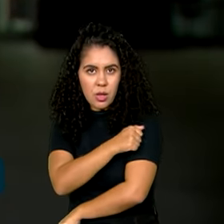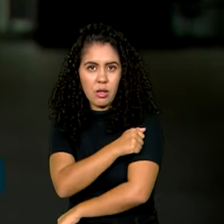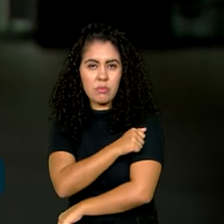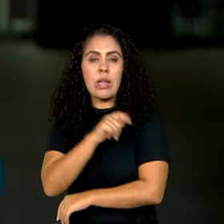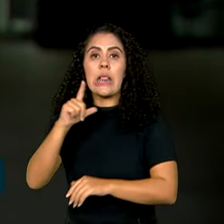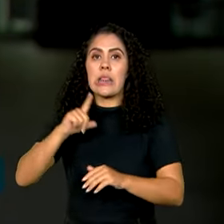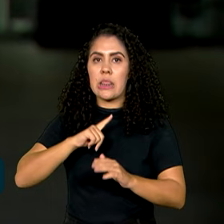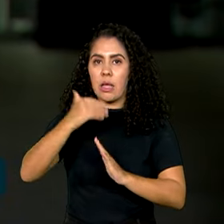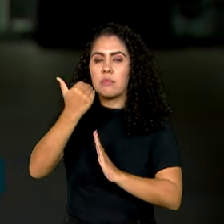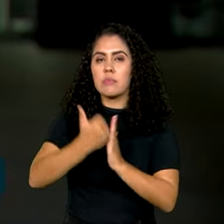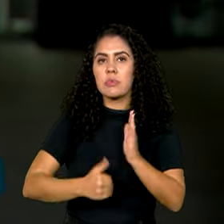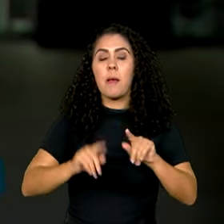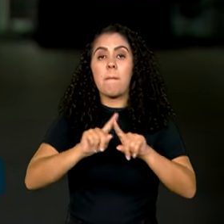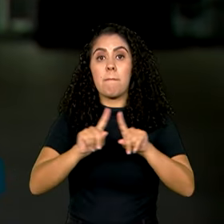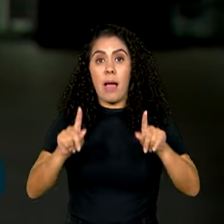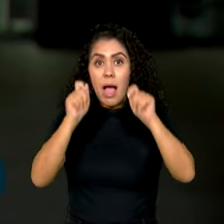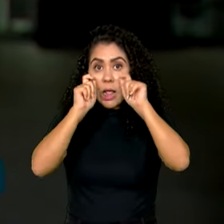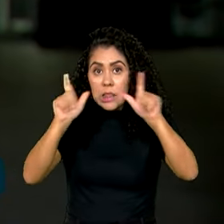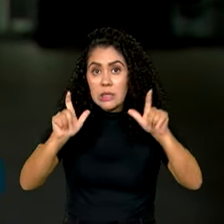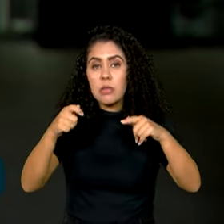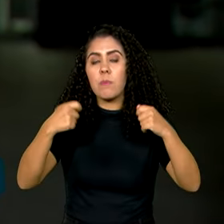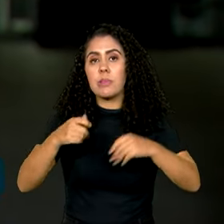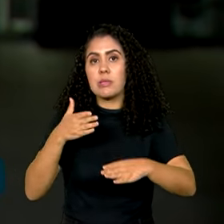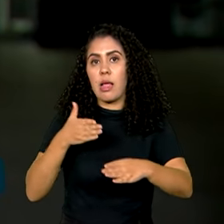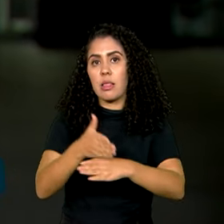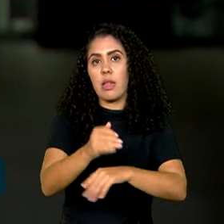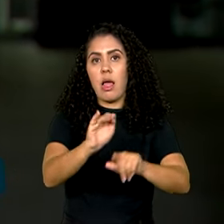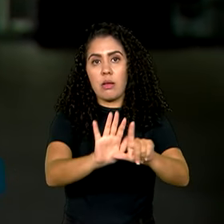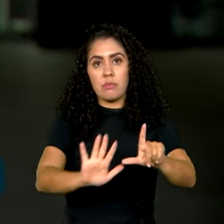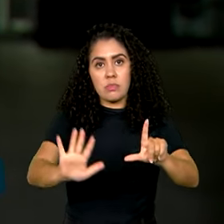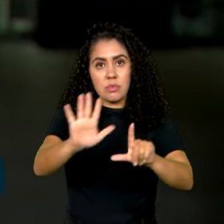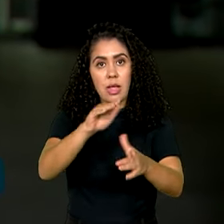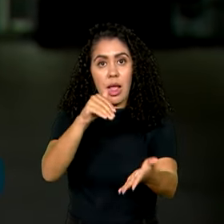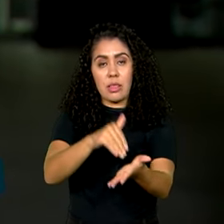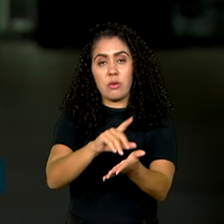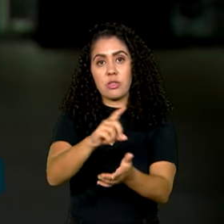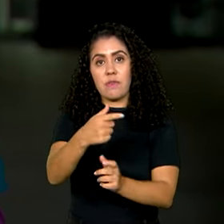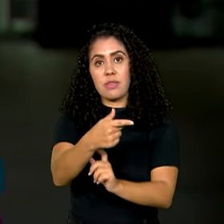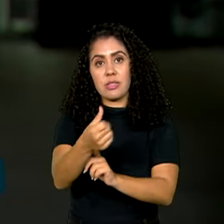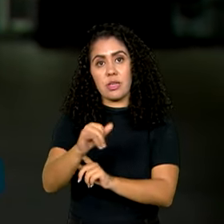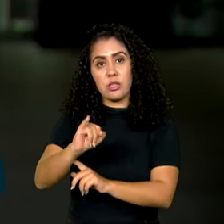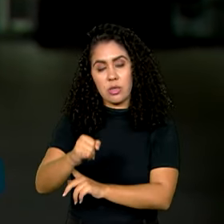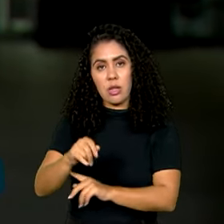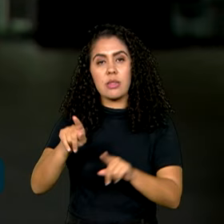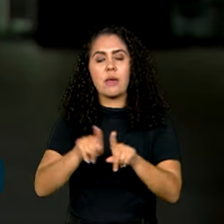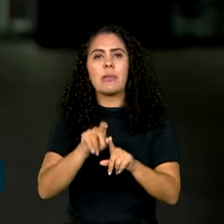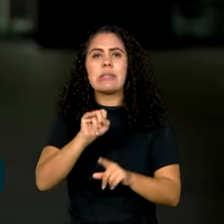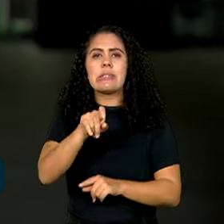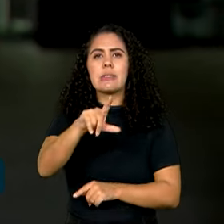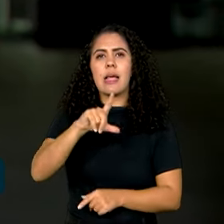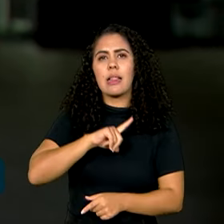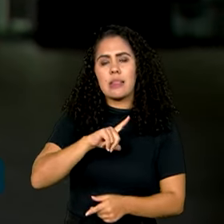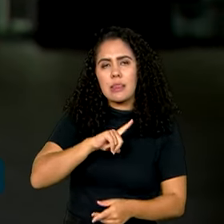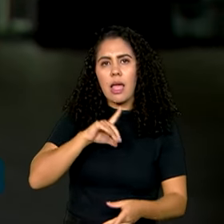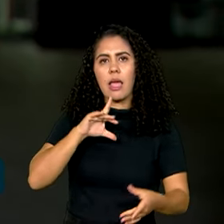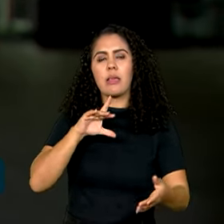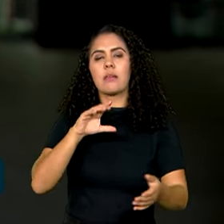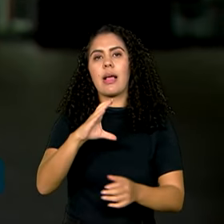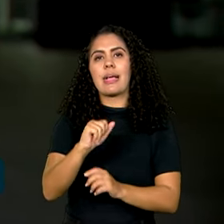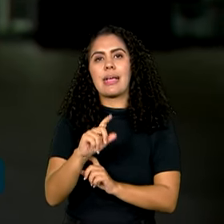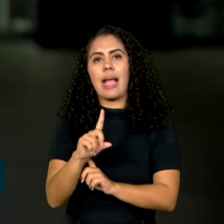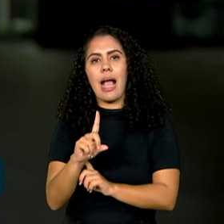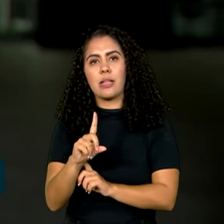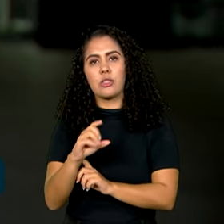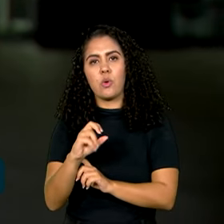concurso e fazer essa solicitação até o dia 26 de janeiro. Quem também é do CAD único ou é doador de medula